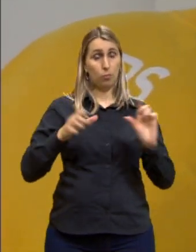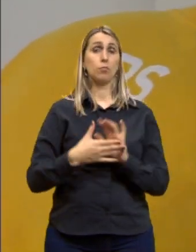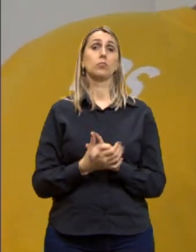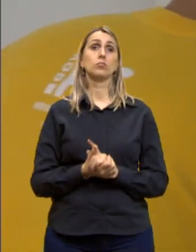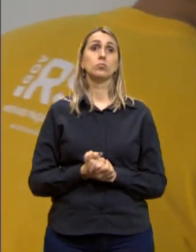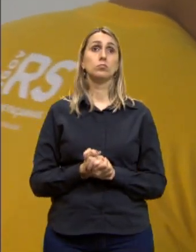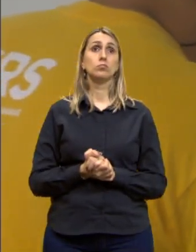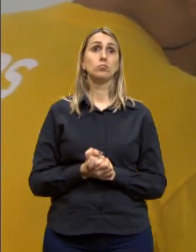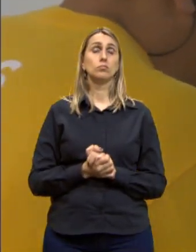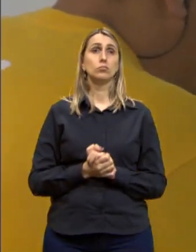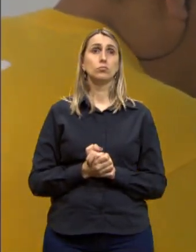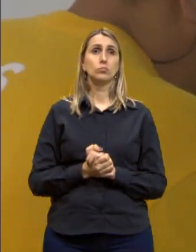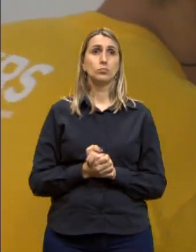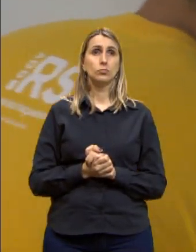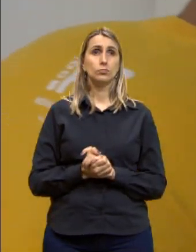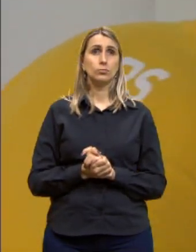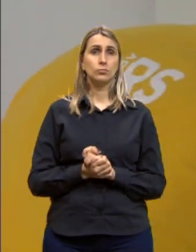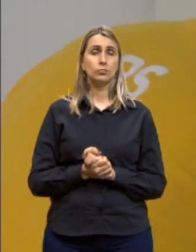núcleo